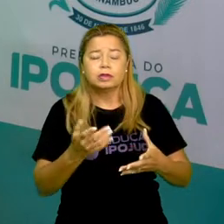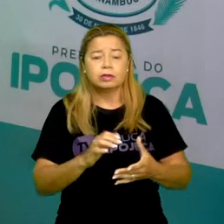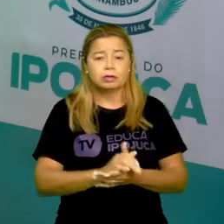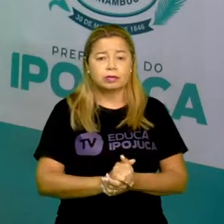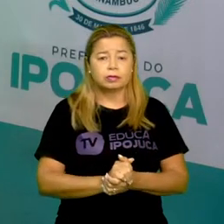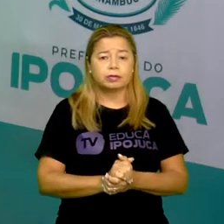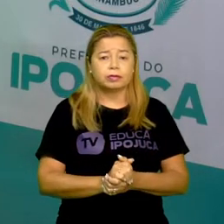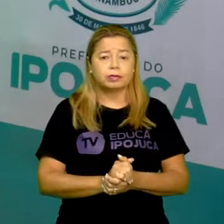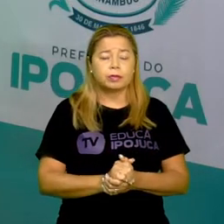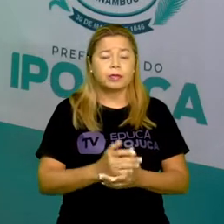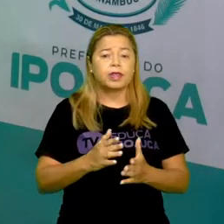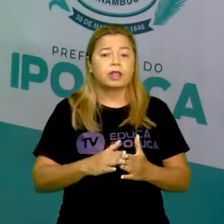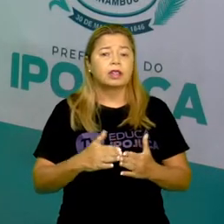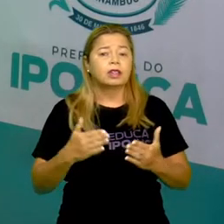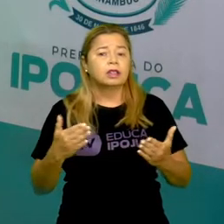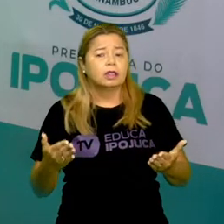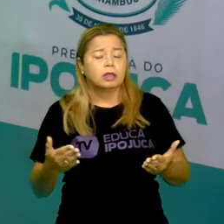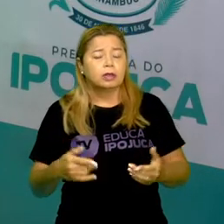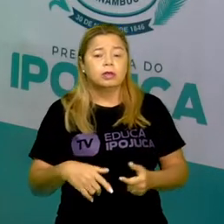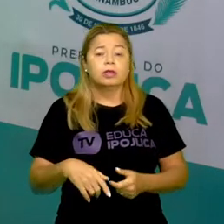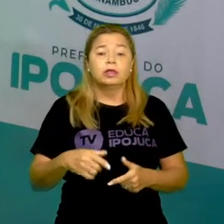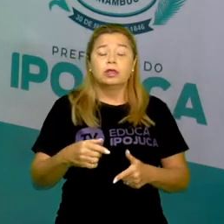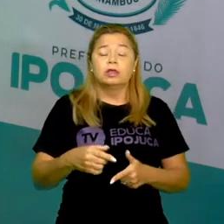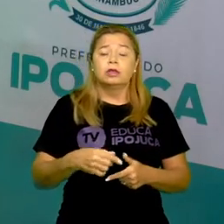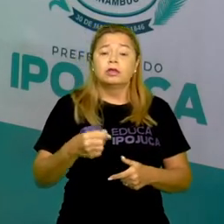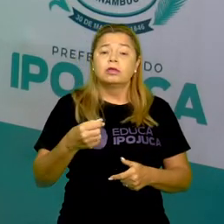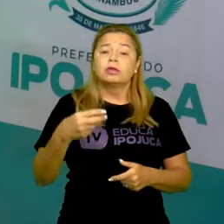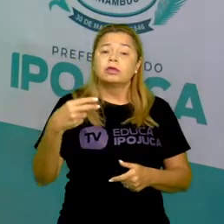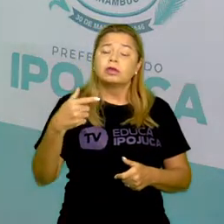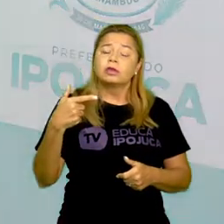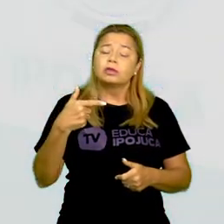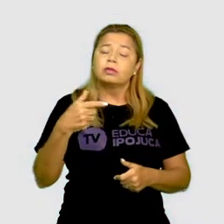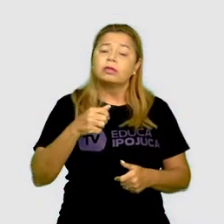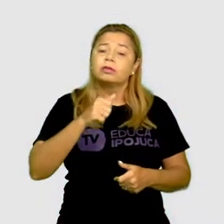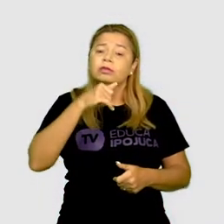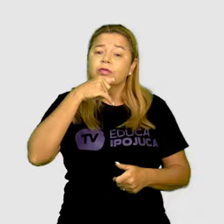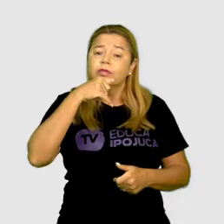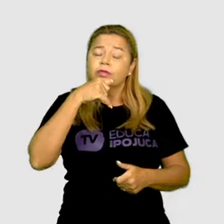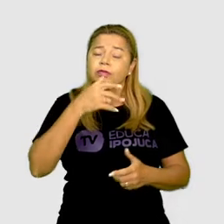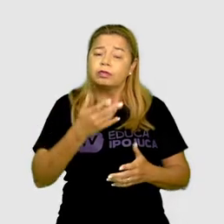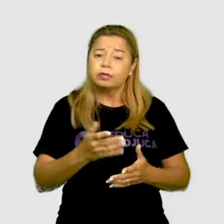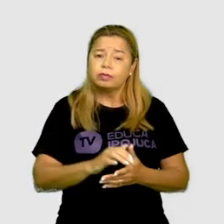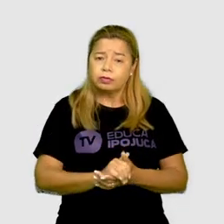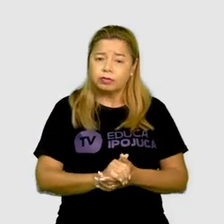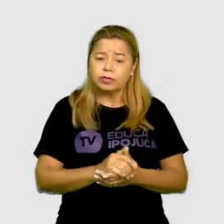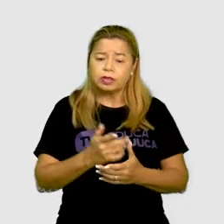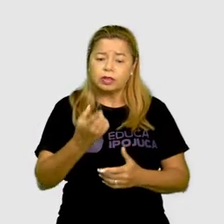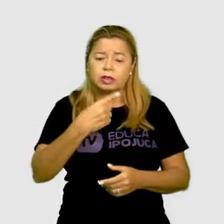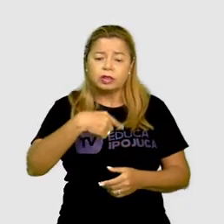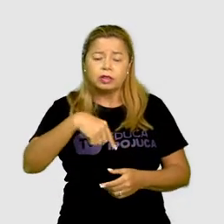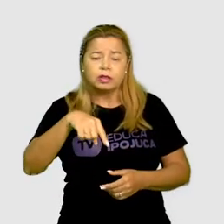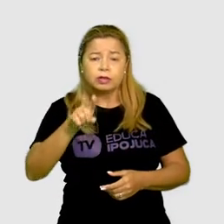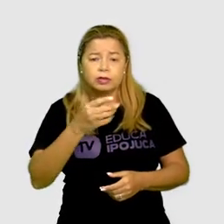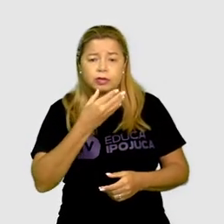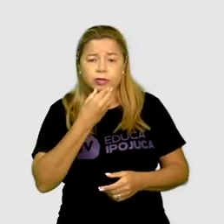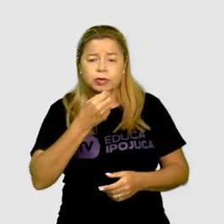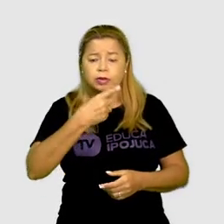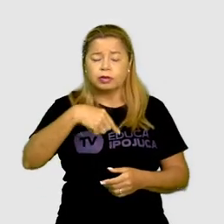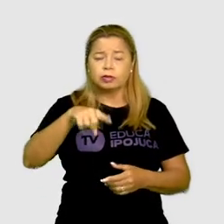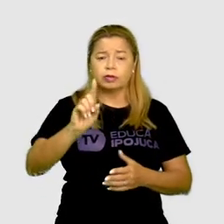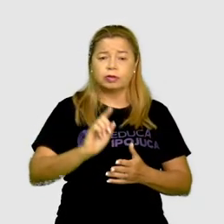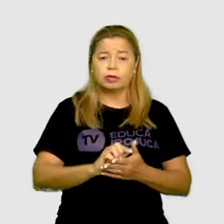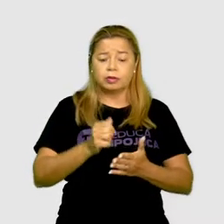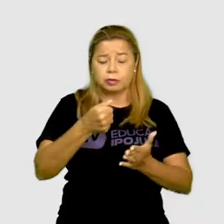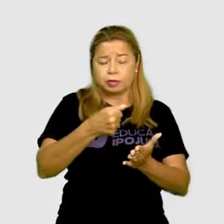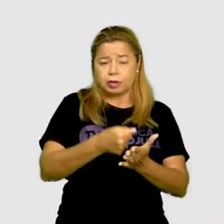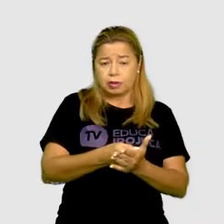Matheus foi comprar dois litros de refrigerante por oito reais. Pois é. O